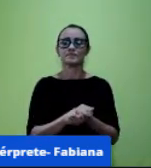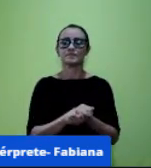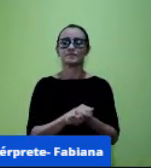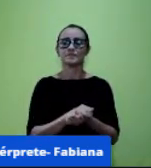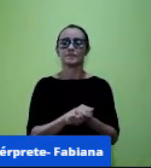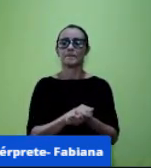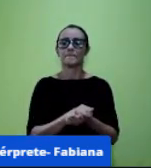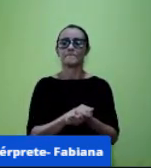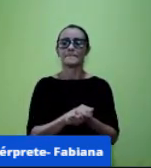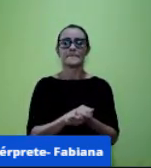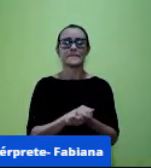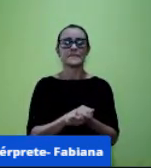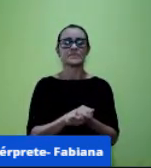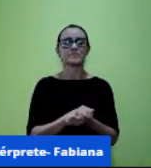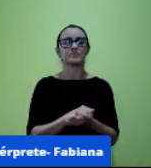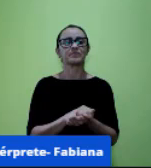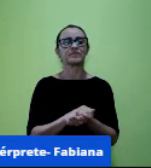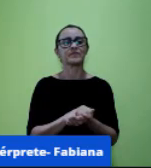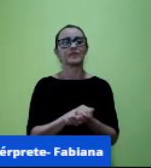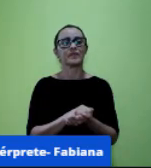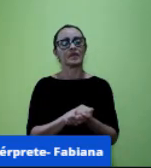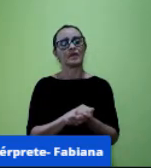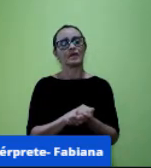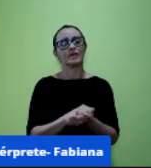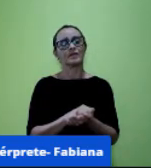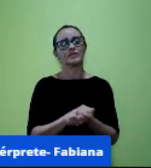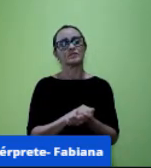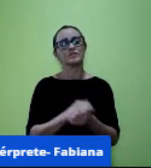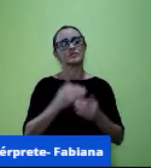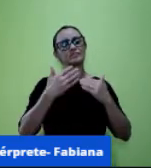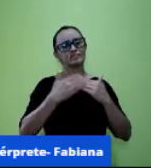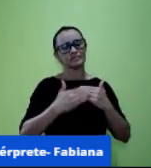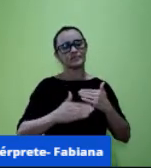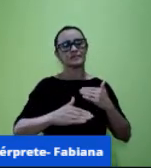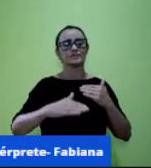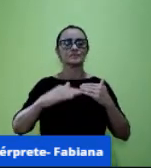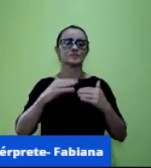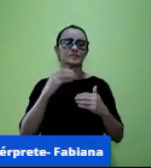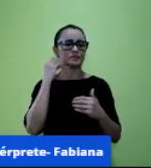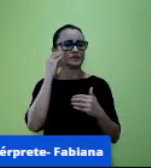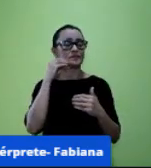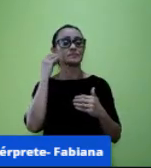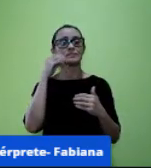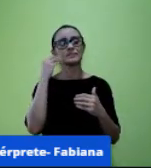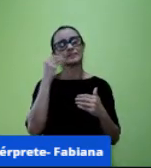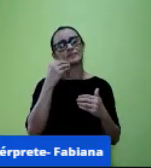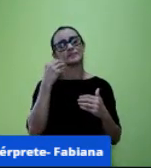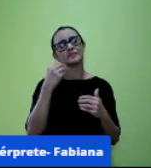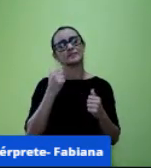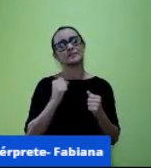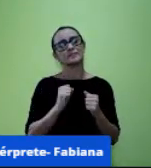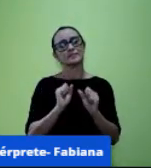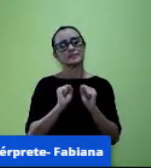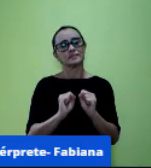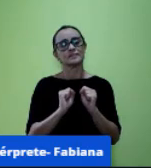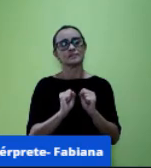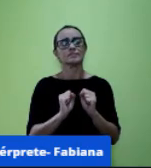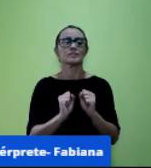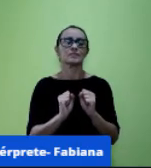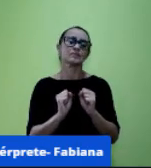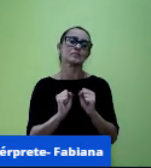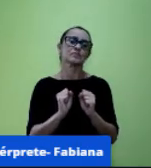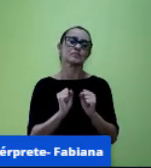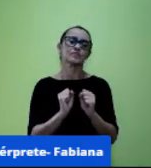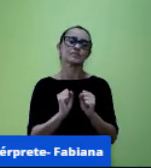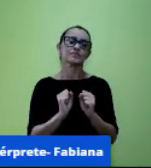é que o passar do tempo a experiência né a gente pode dizer realmente que no ano passado